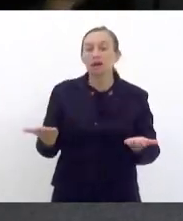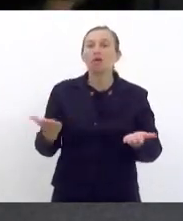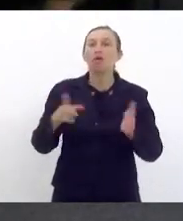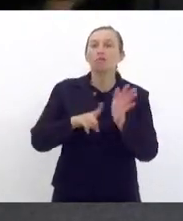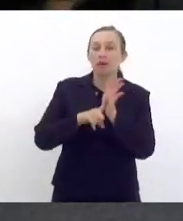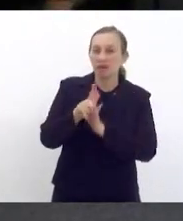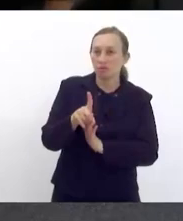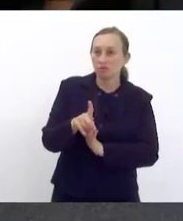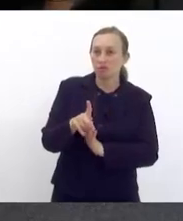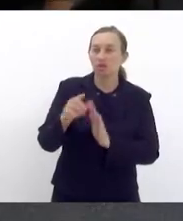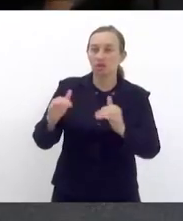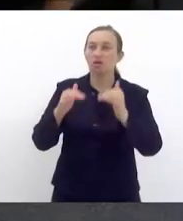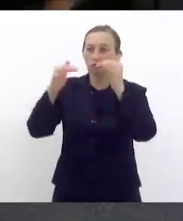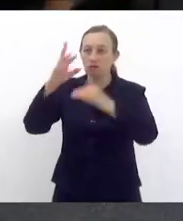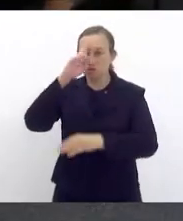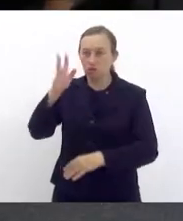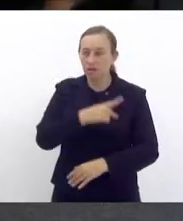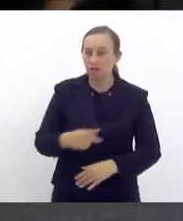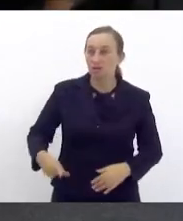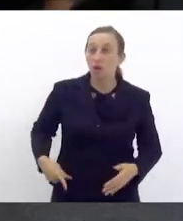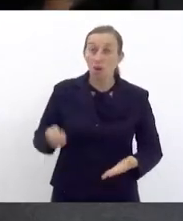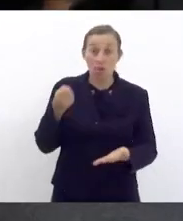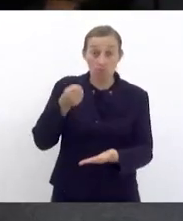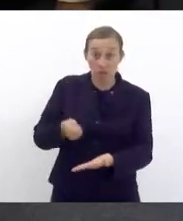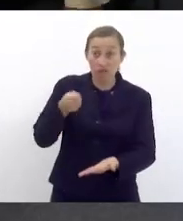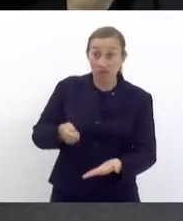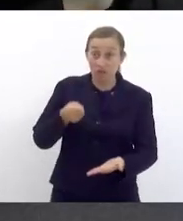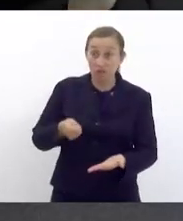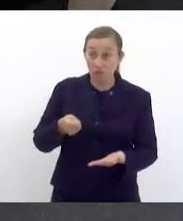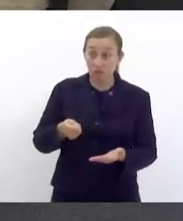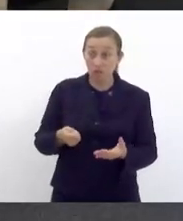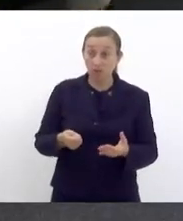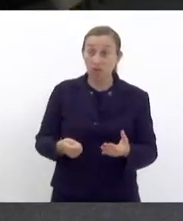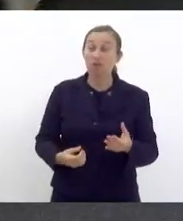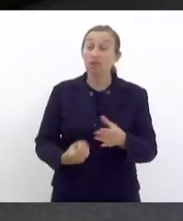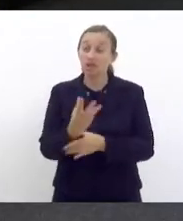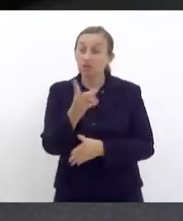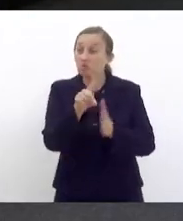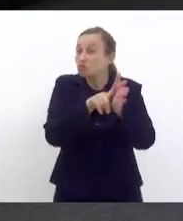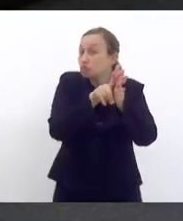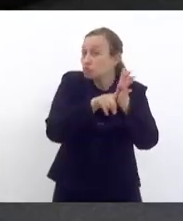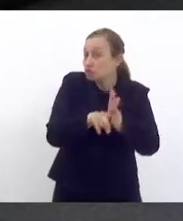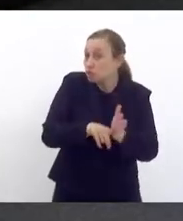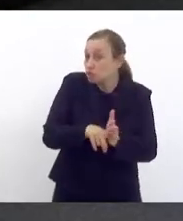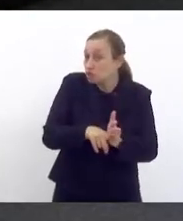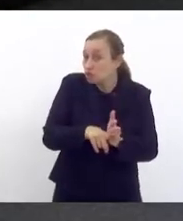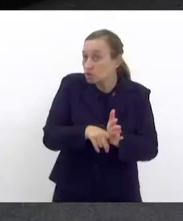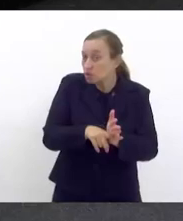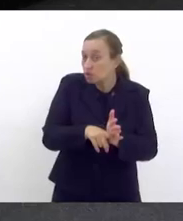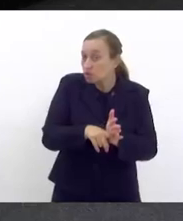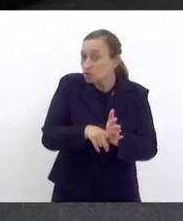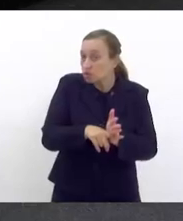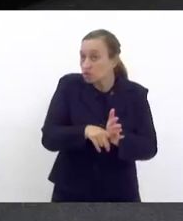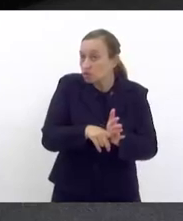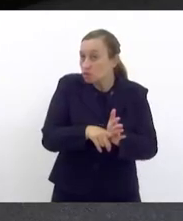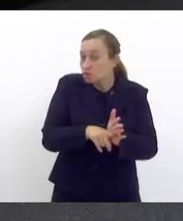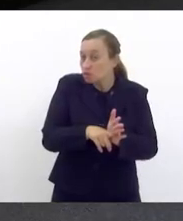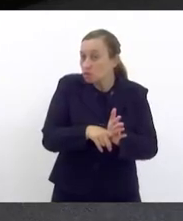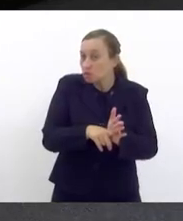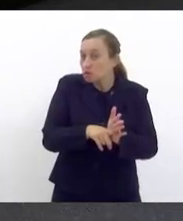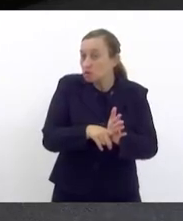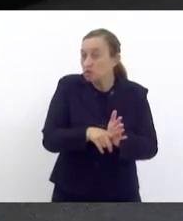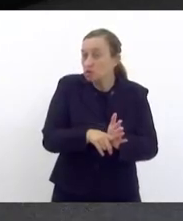excelência, não seria que torne obrigatória a aplicação de um questionário que atenda a tais e tais questões.